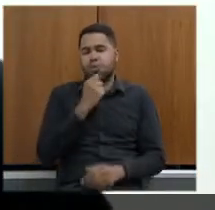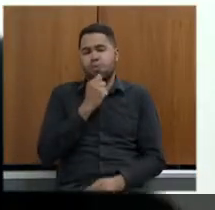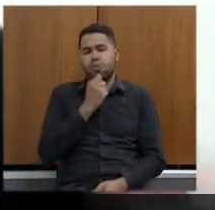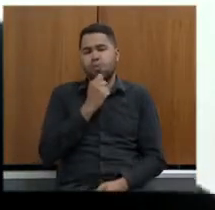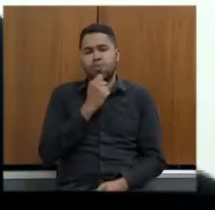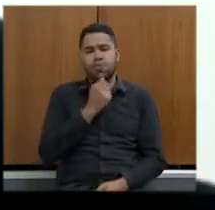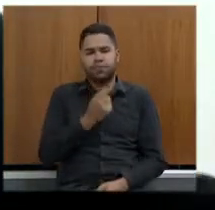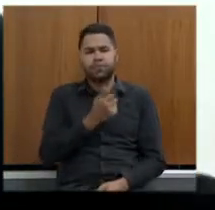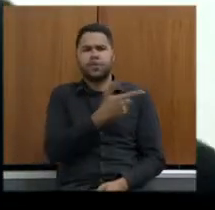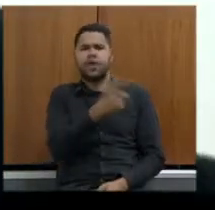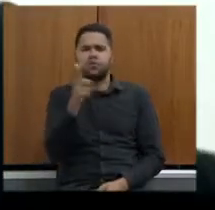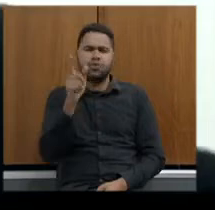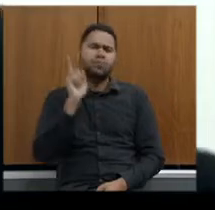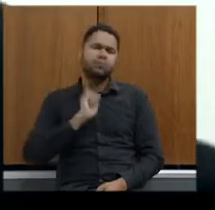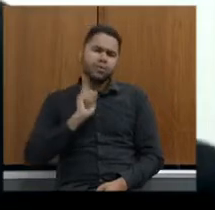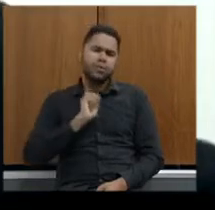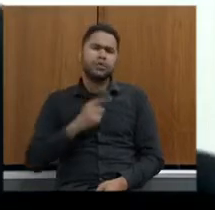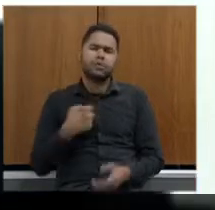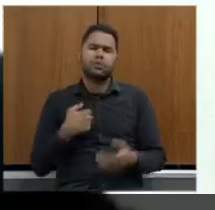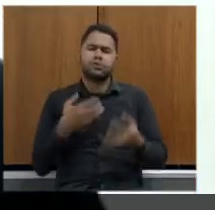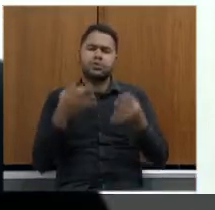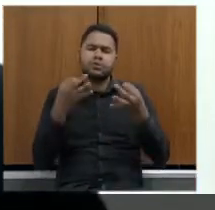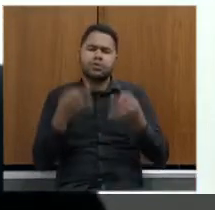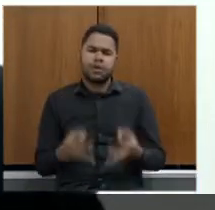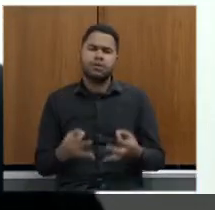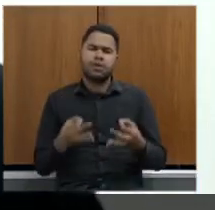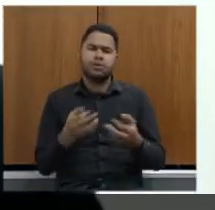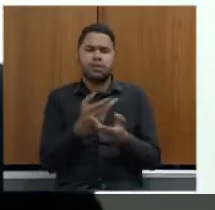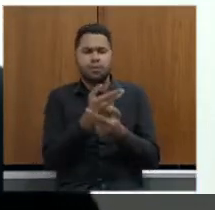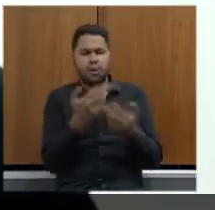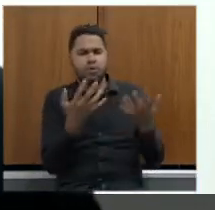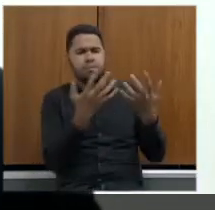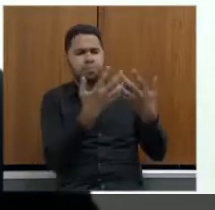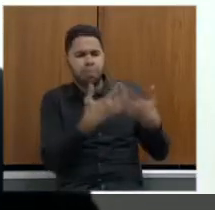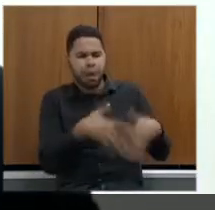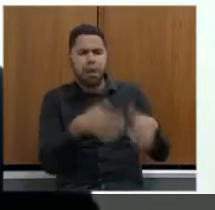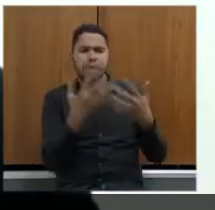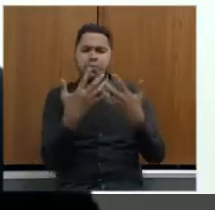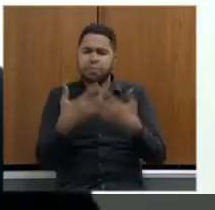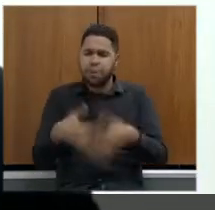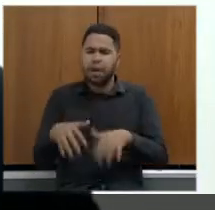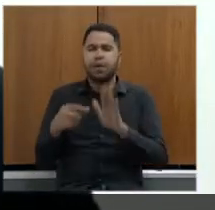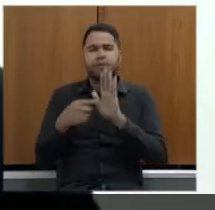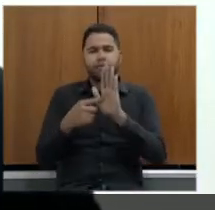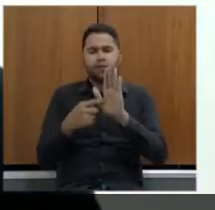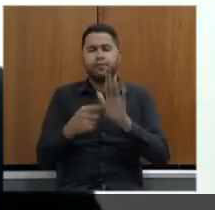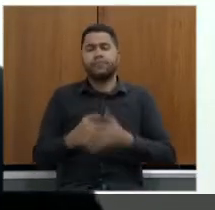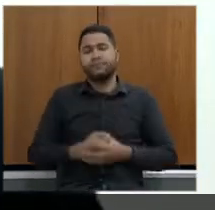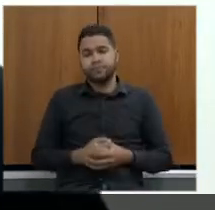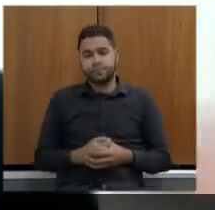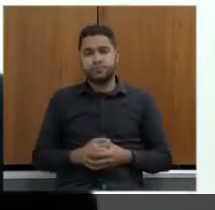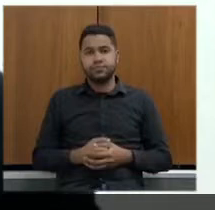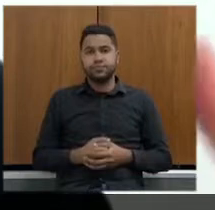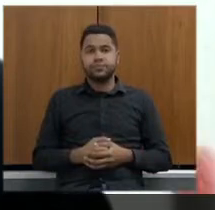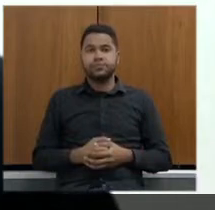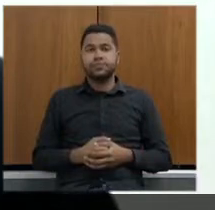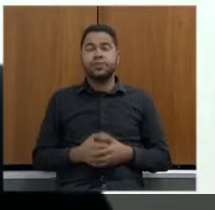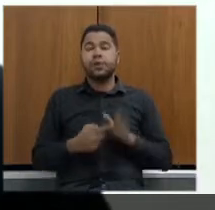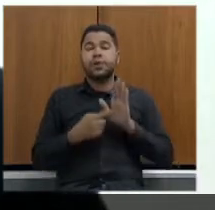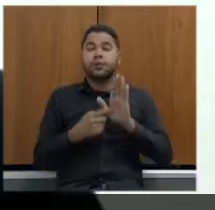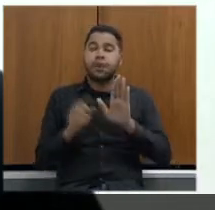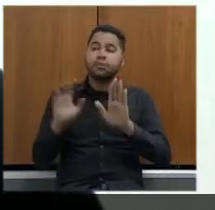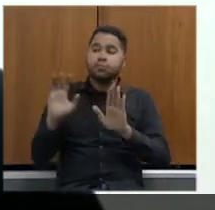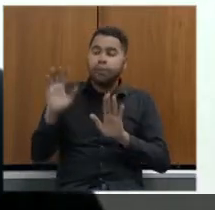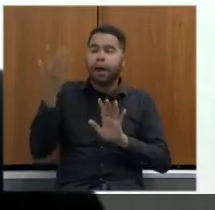nas outras partes do estado de Minas Gerais eu tenho certeza que as coisas estão acontecendo como eu vi ali na apresentação está pelo menos o reflexo do que está